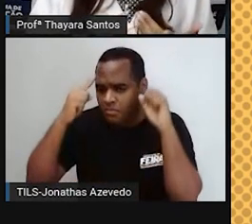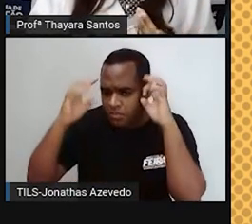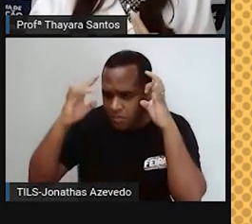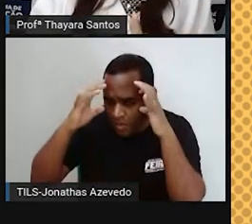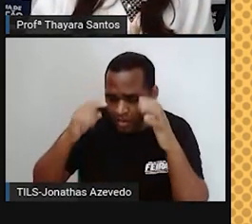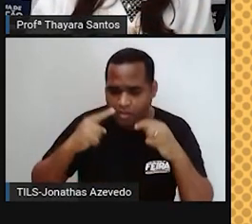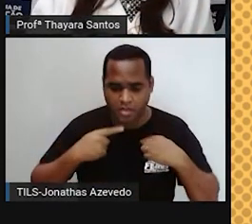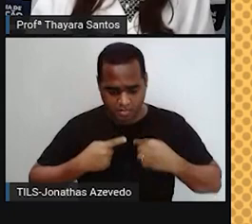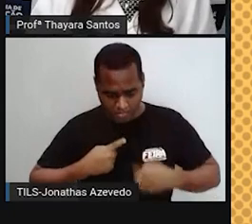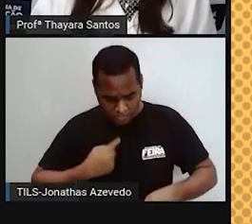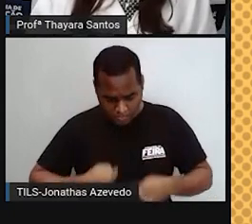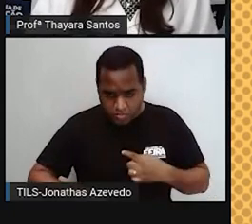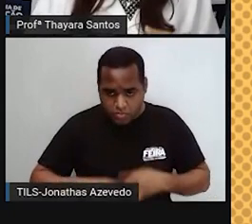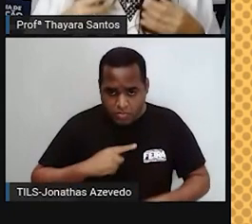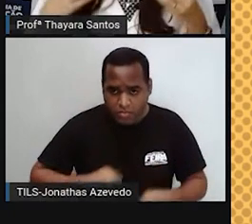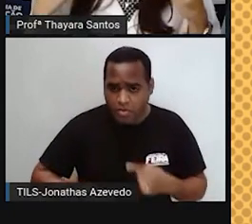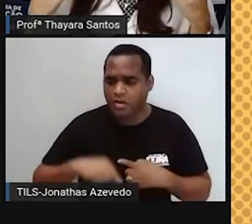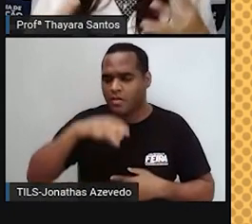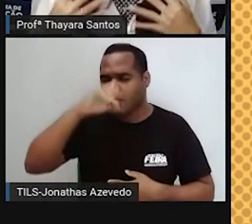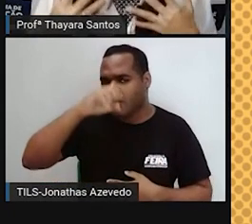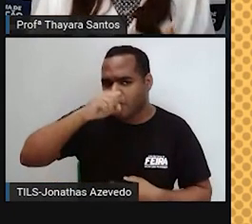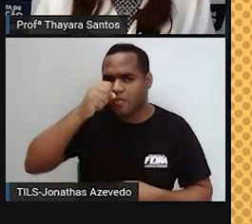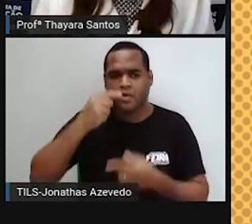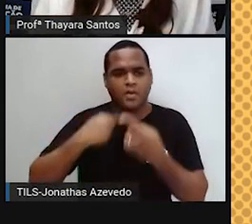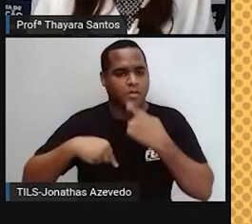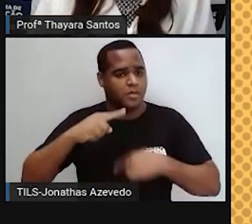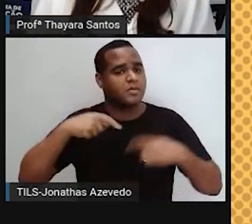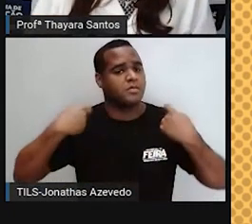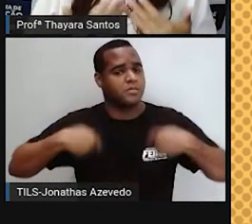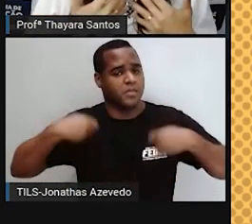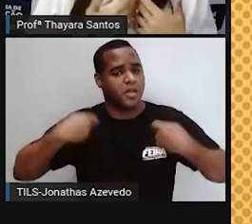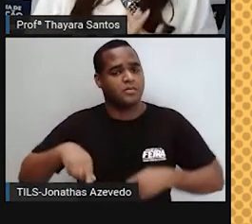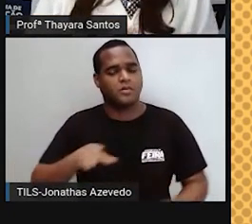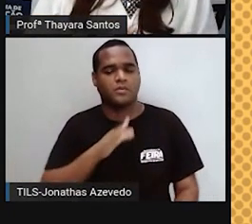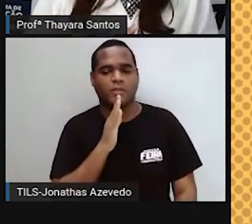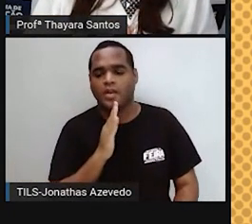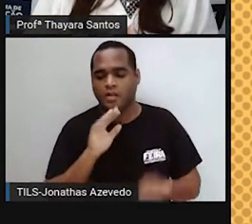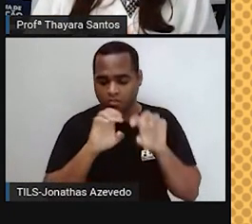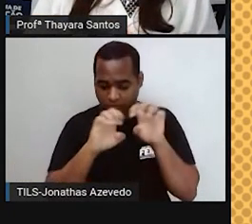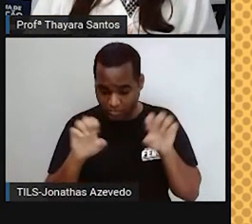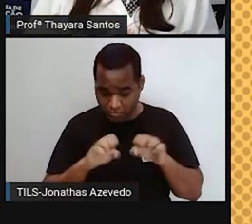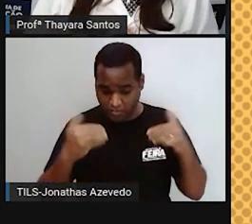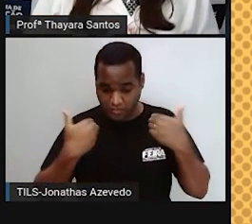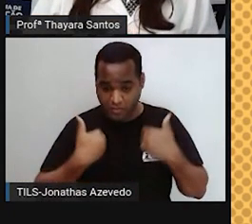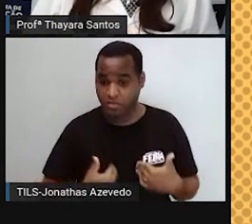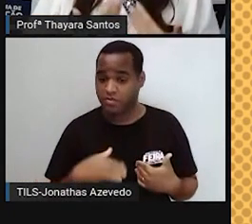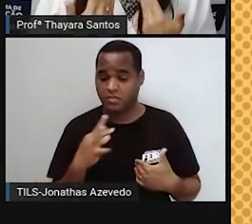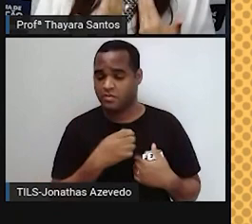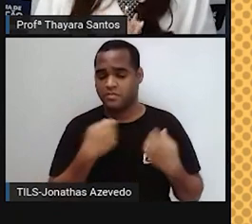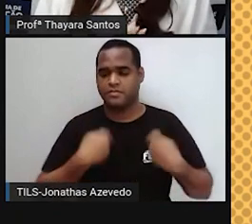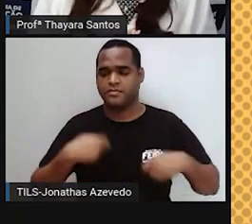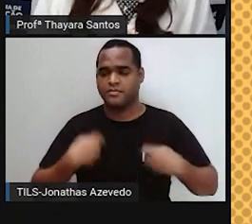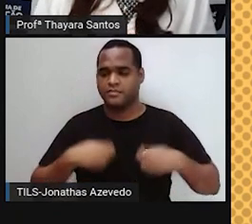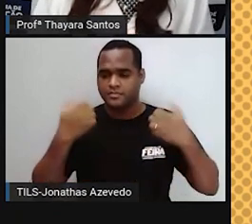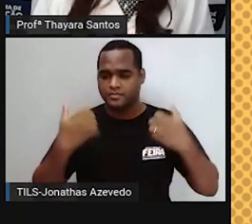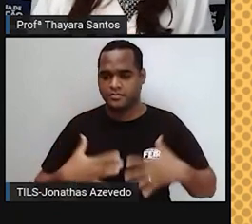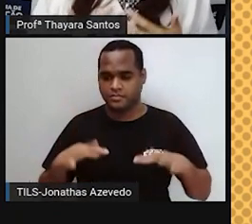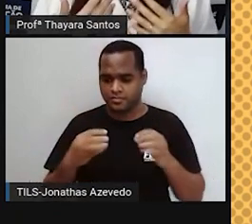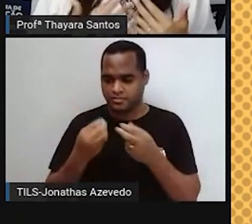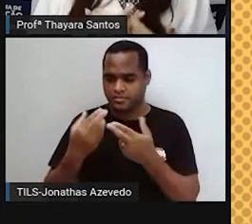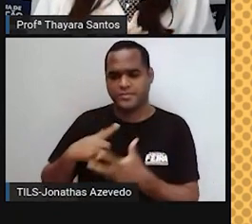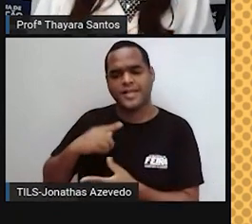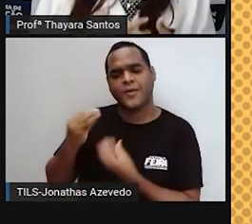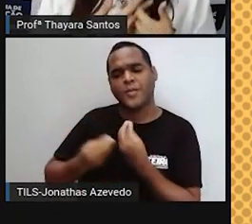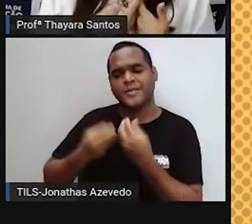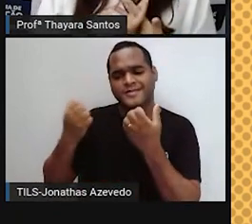digestório, sistema respiratório. Então a gente precisa conhecer as estruturas que compõem o nosso corpo, como é que elas funcionam,